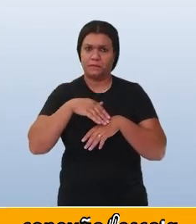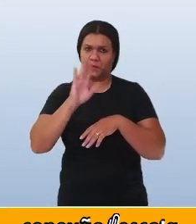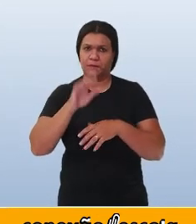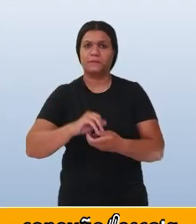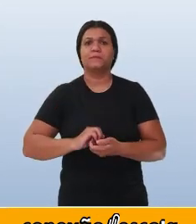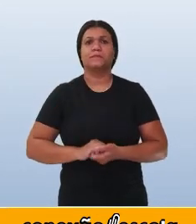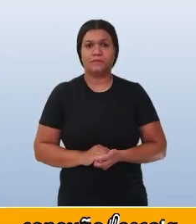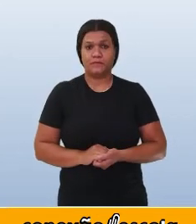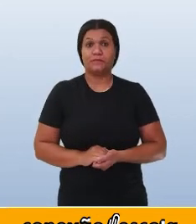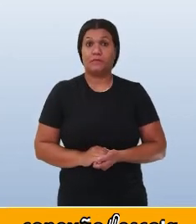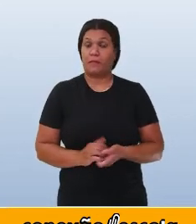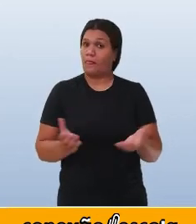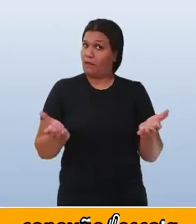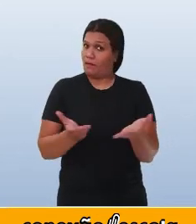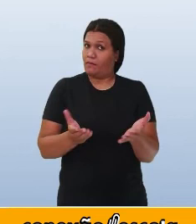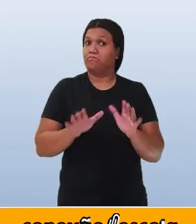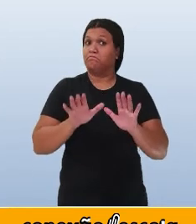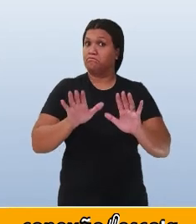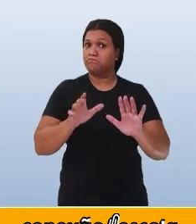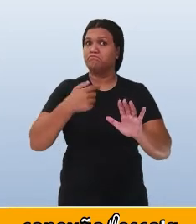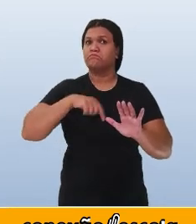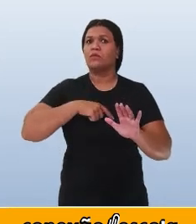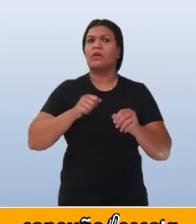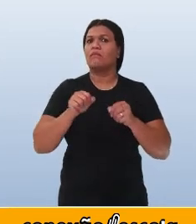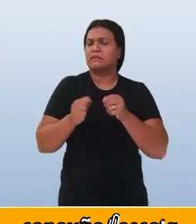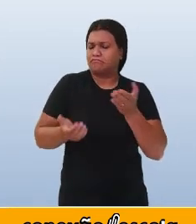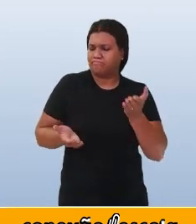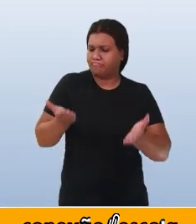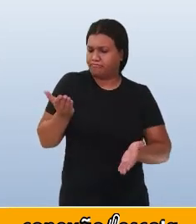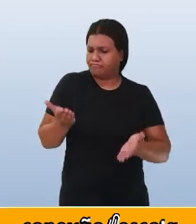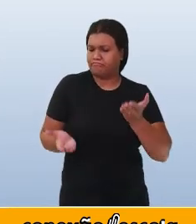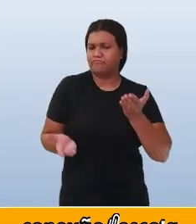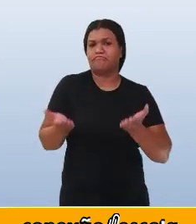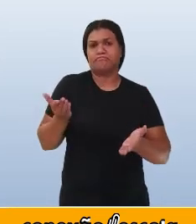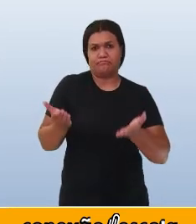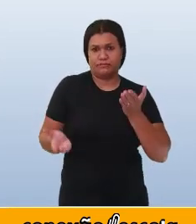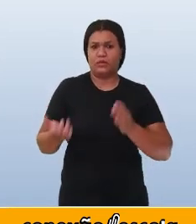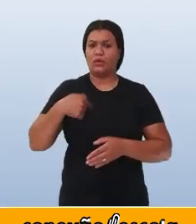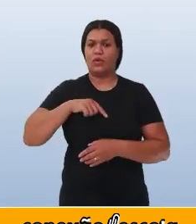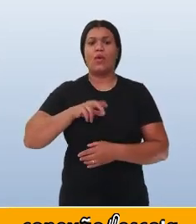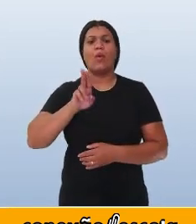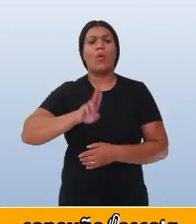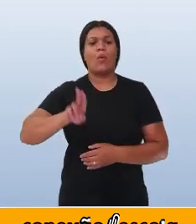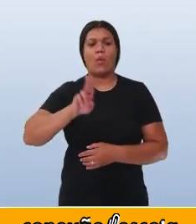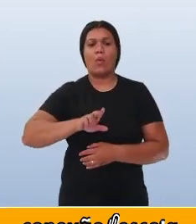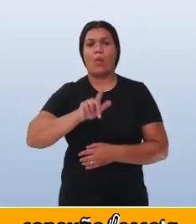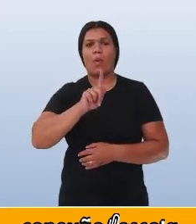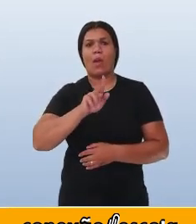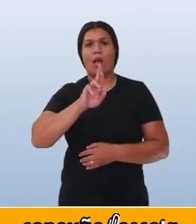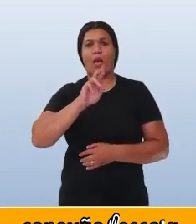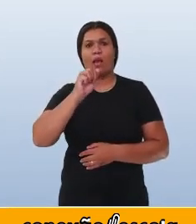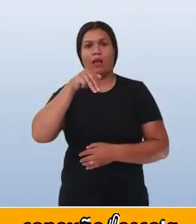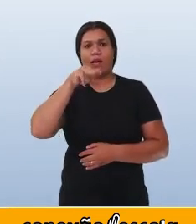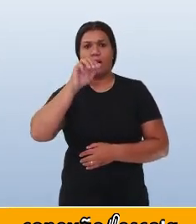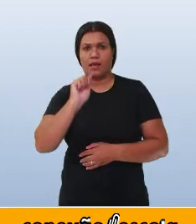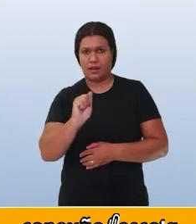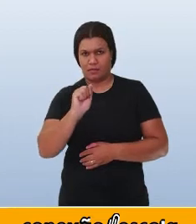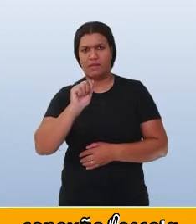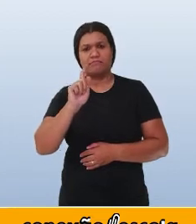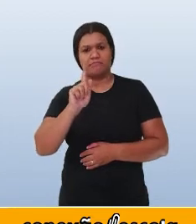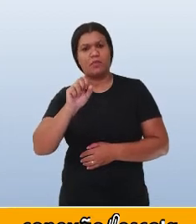Já para medirmos o peso, usamos o grama ou o